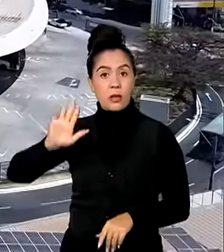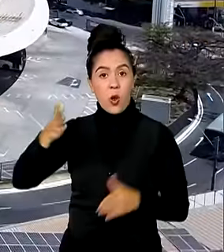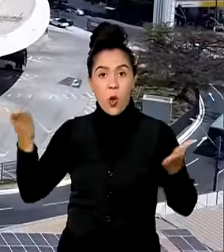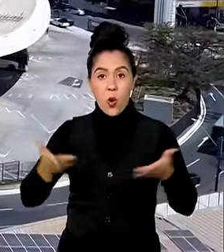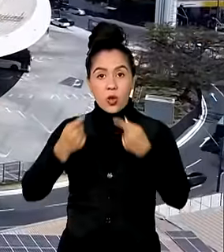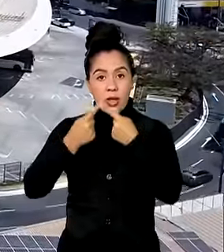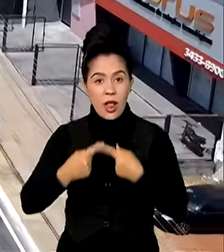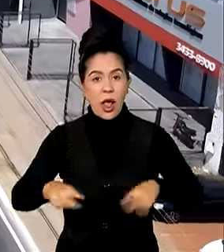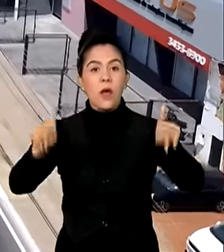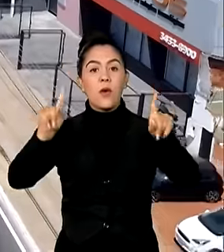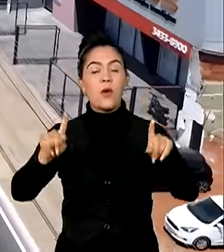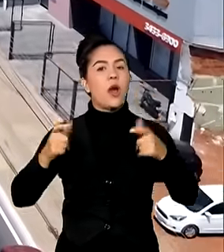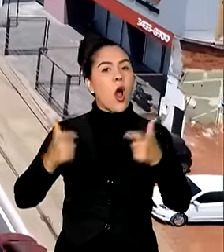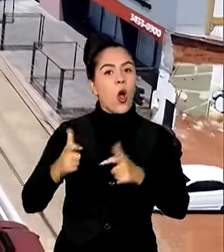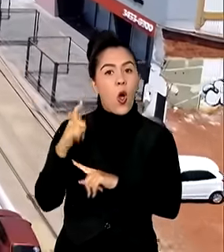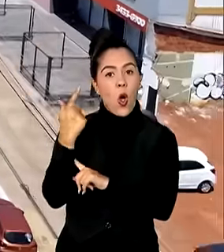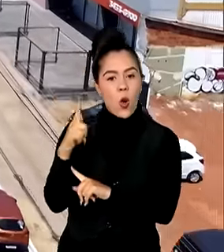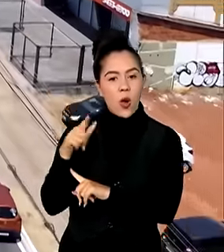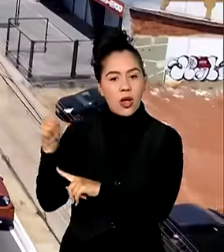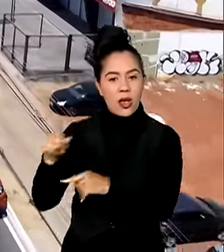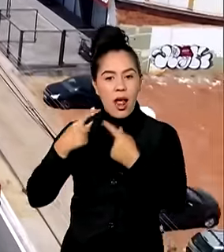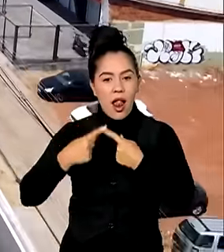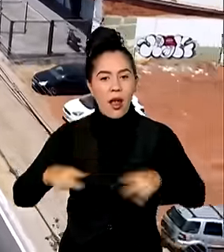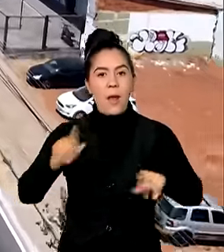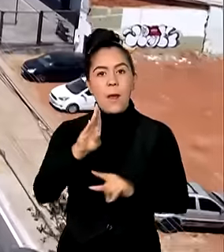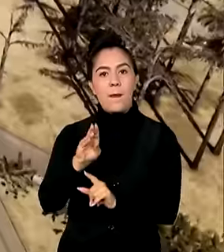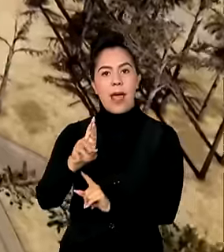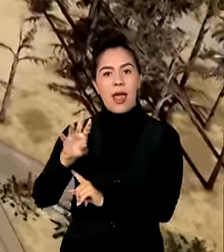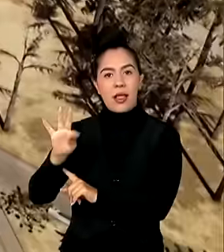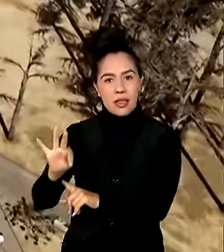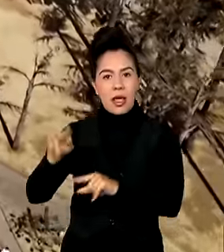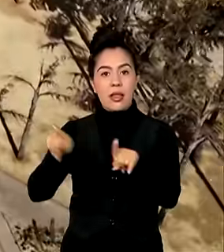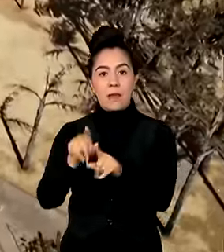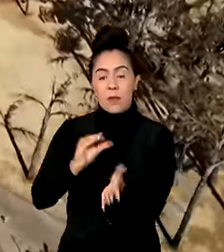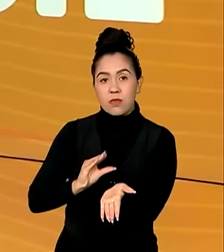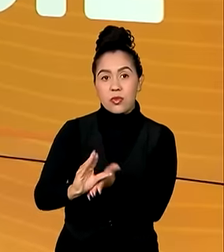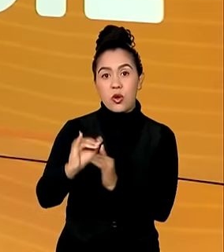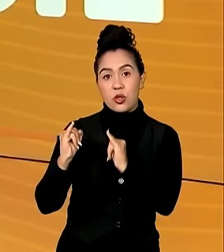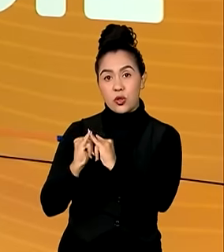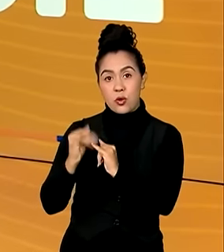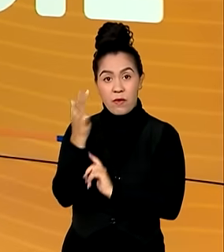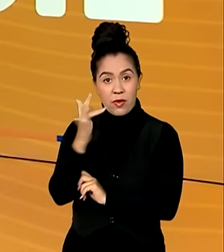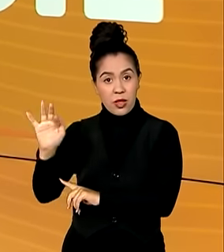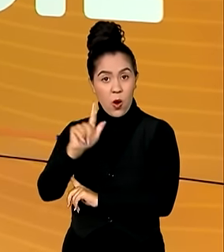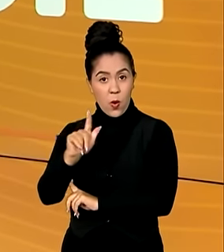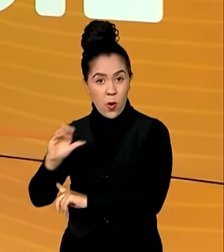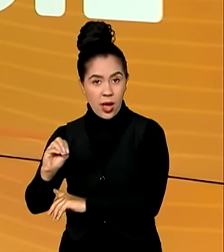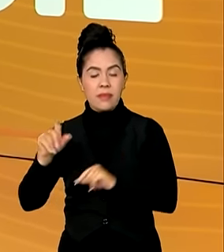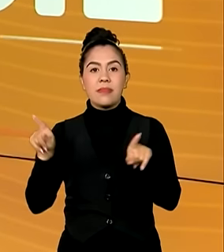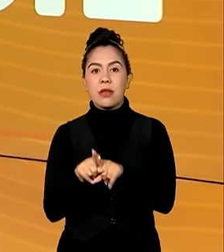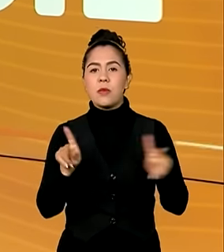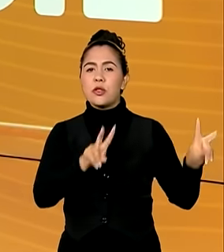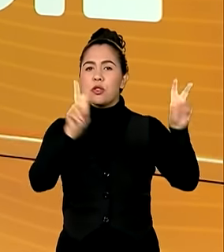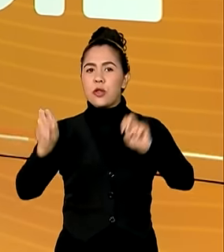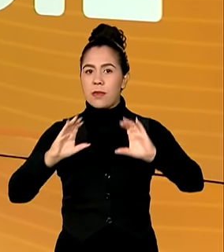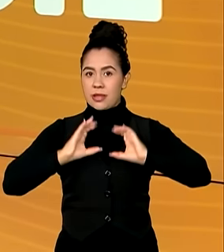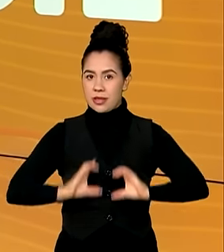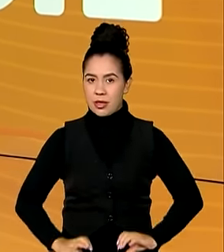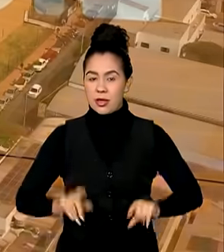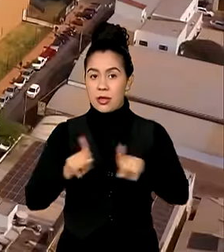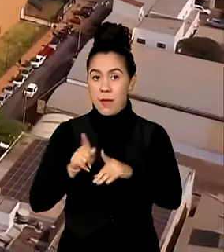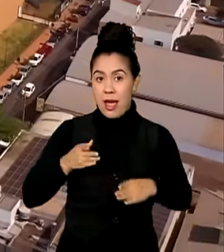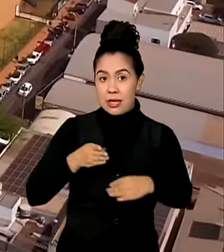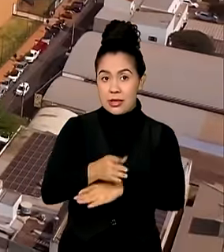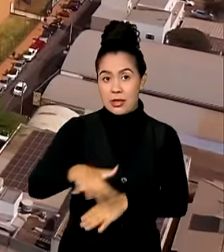BRT em Goiânia e anuncia investimentos nos institutos federais em Goiás. Cidadania e acesso à saúde. Em